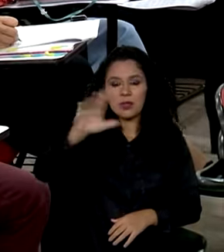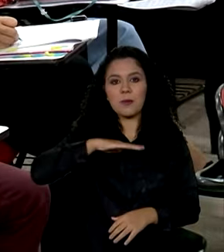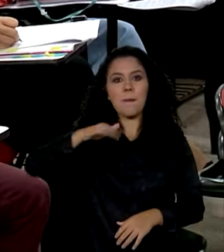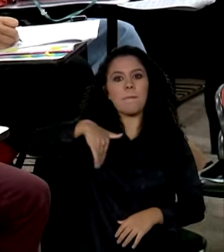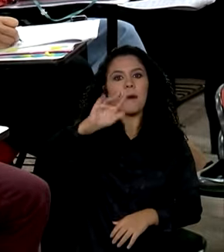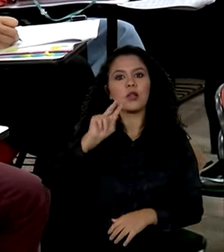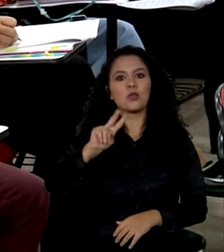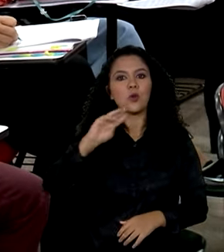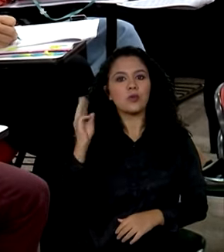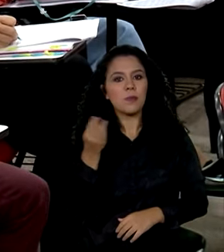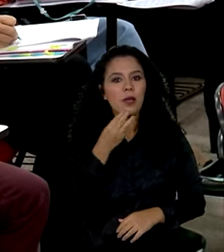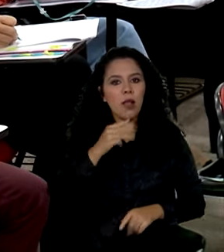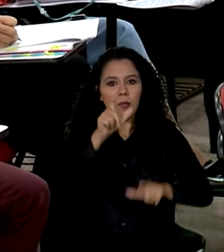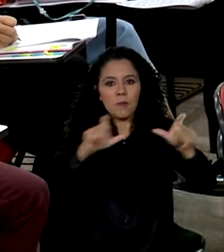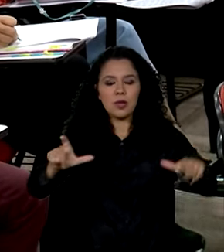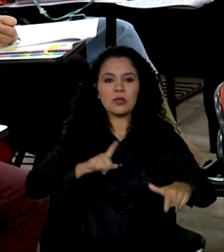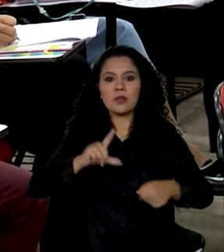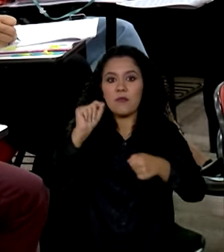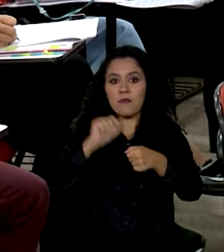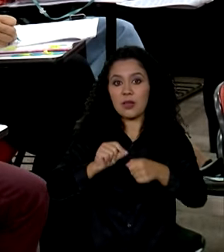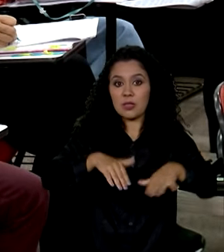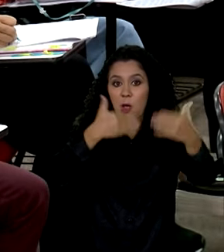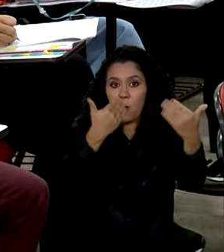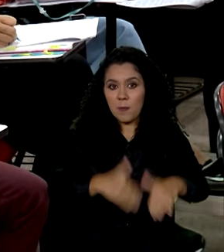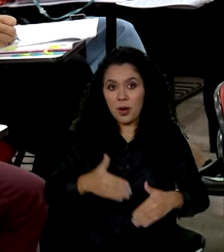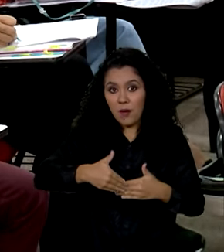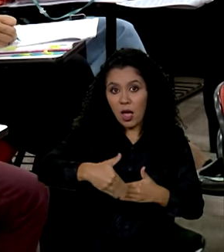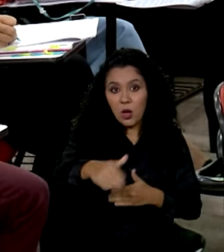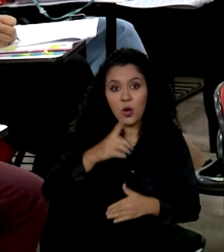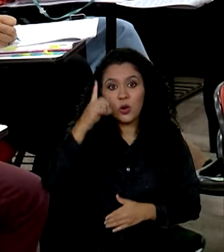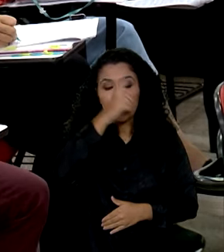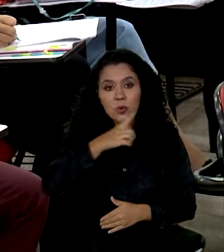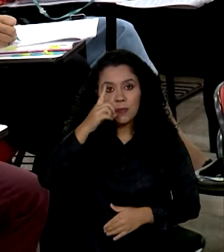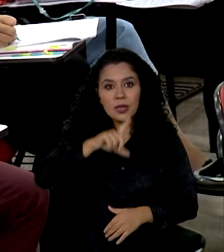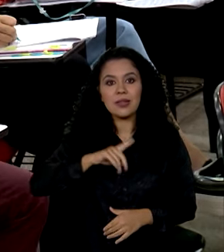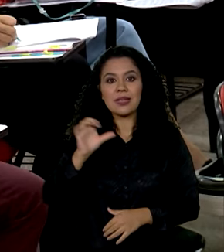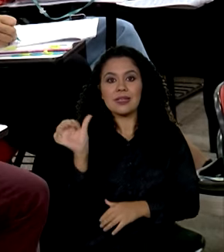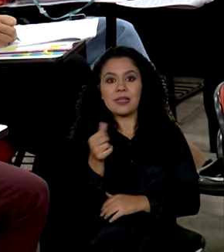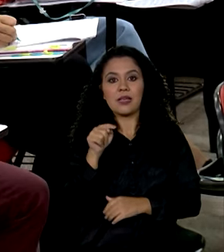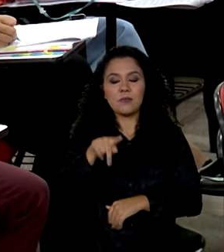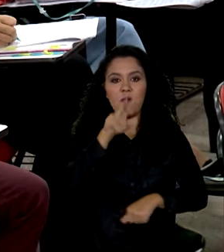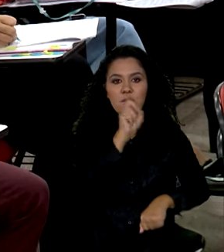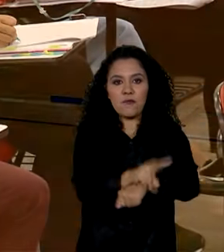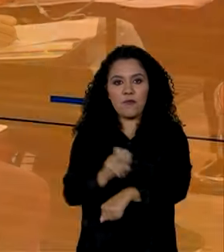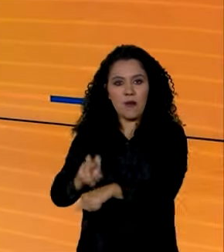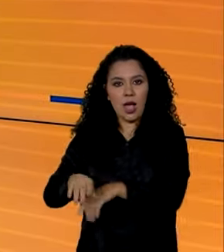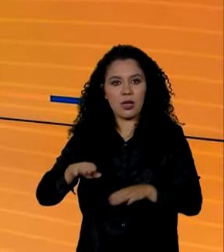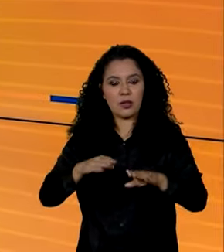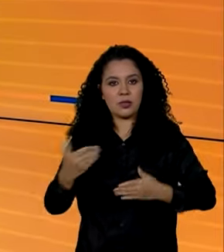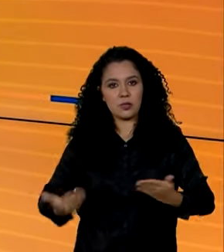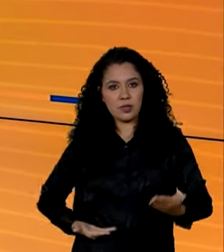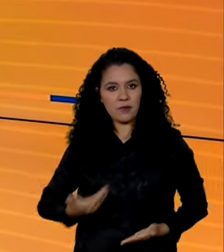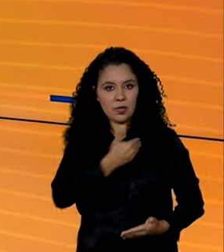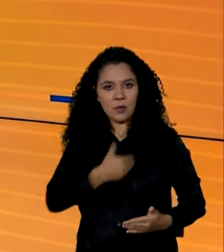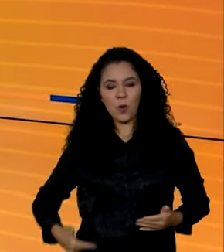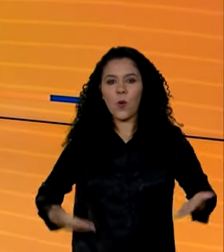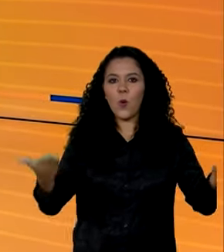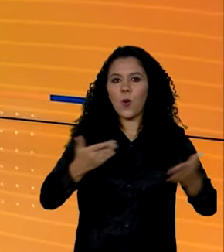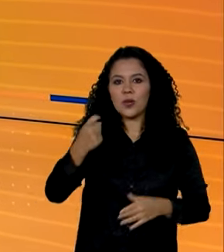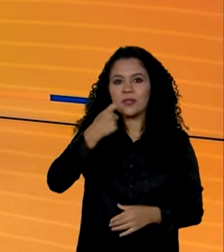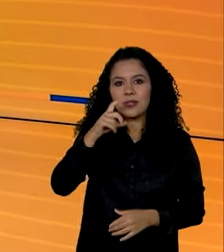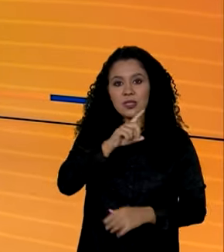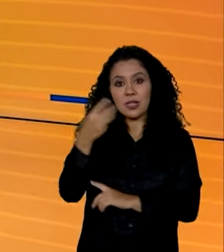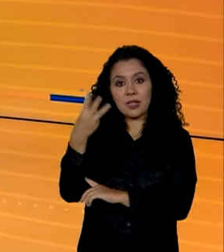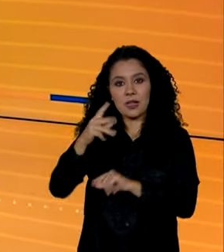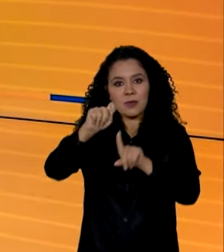2 milhões de pessoas devem disputar, no domingo, uma das mais de 6 mil vagas no serviço público. Sexta-feira, 3